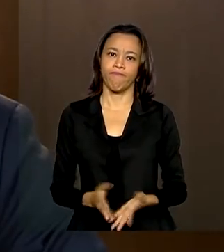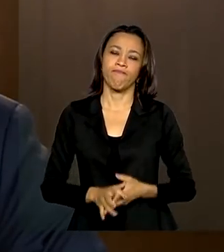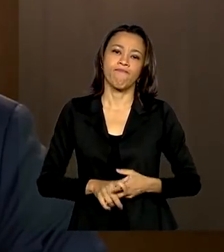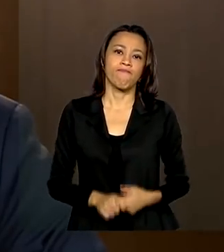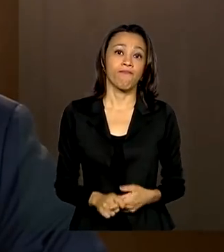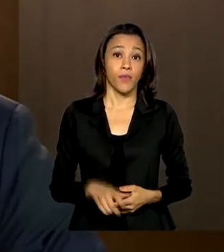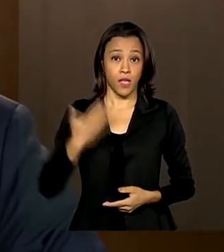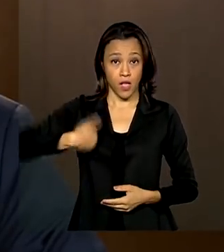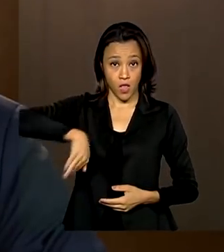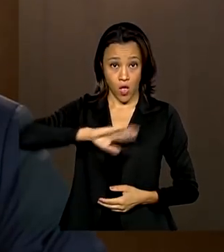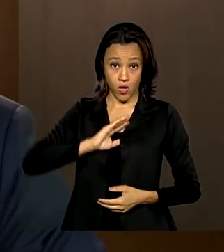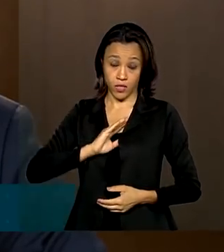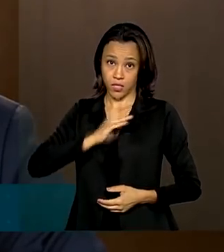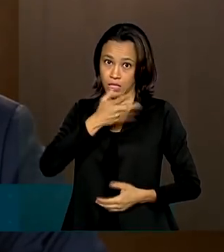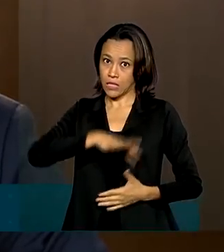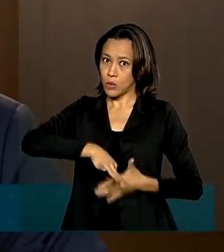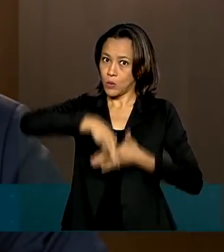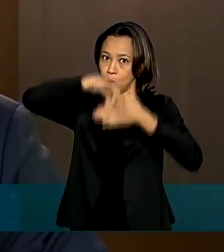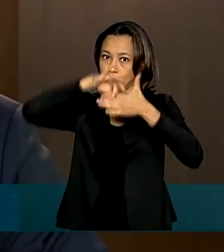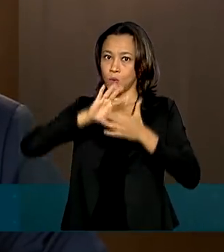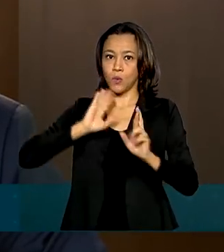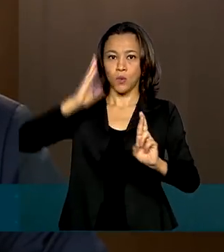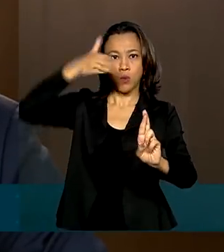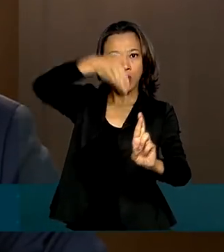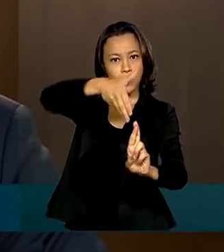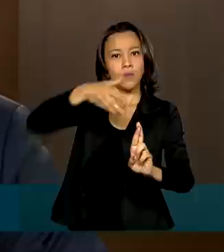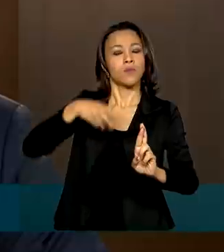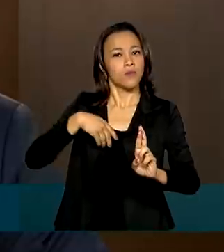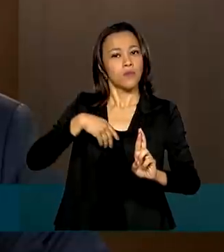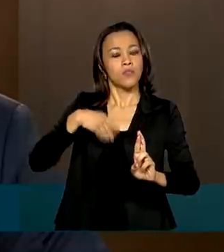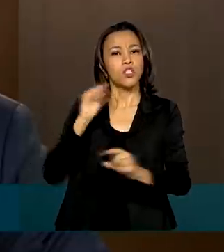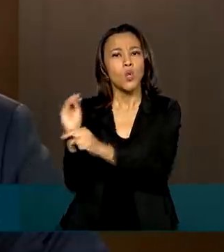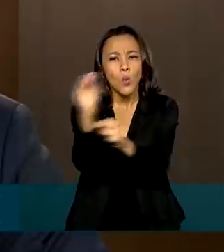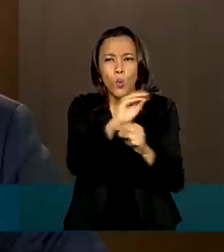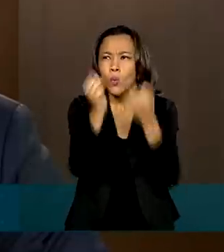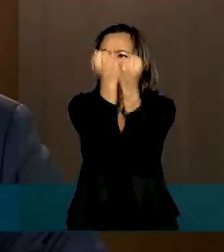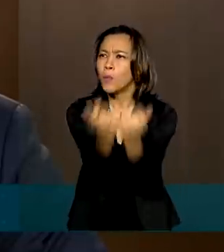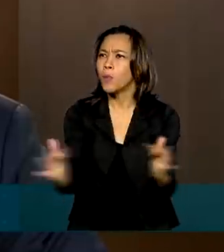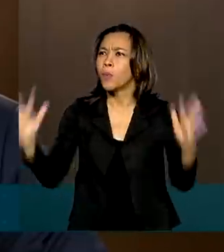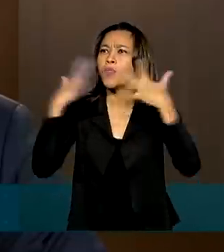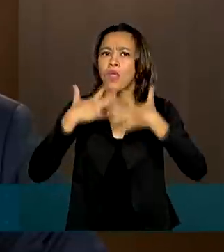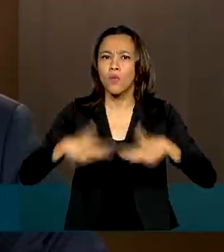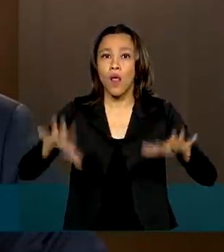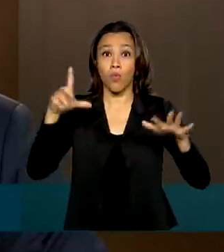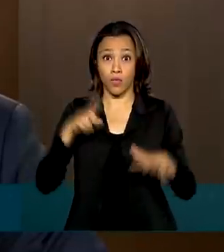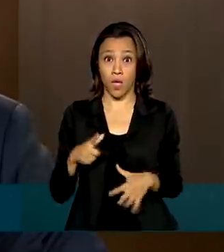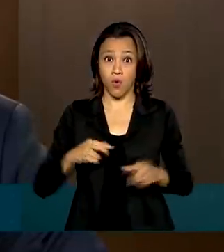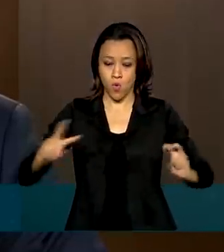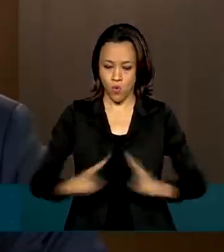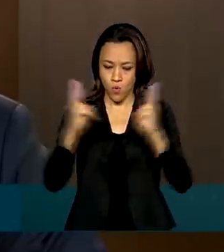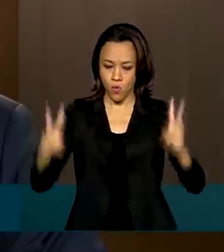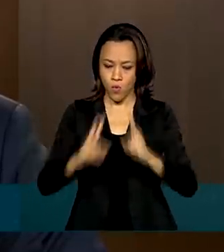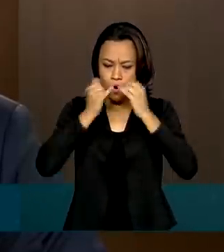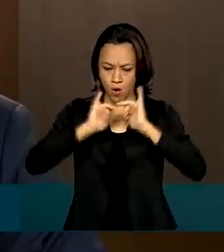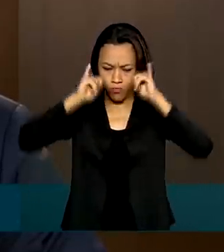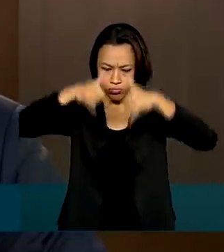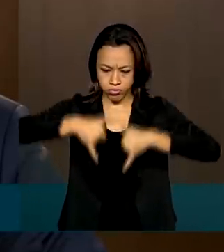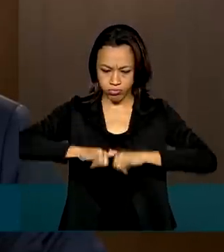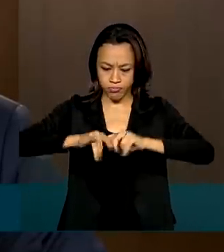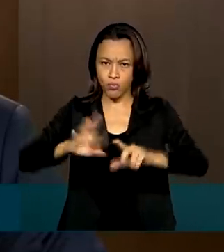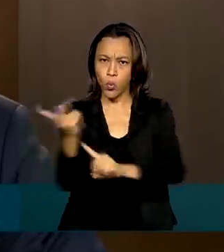Somos líderes em conservação de florestas tropicais. Temos a matriz energética mais limpa e